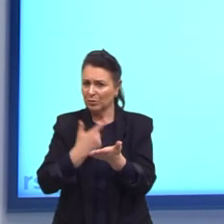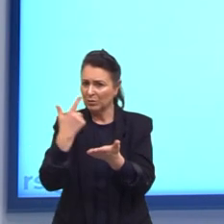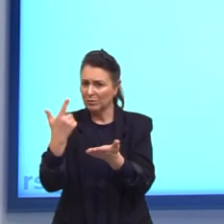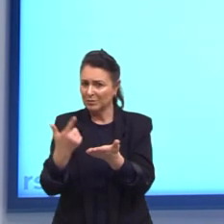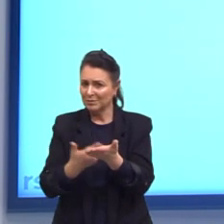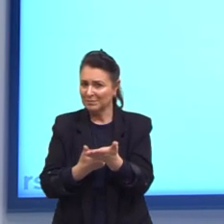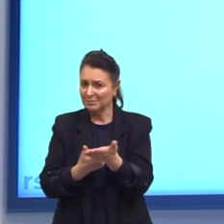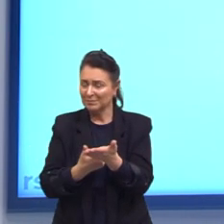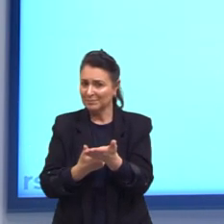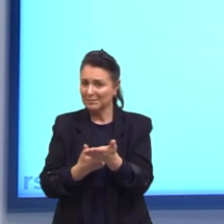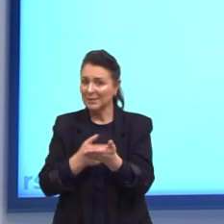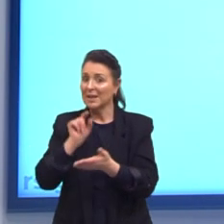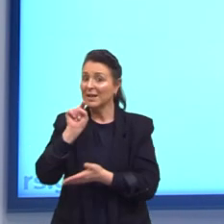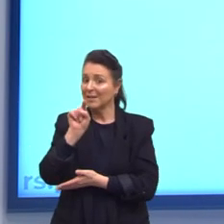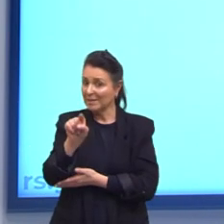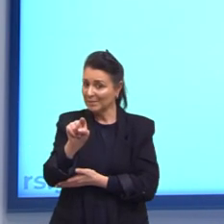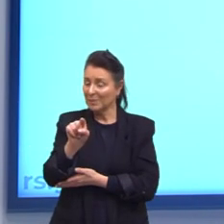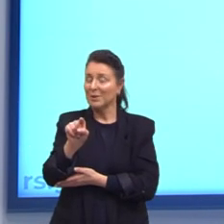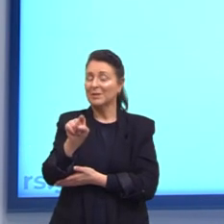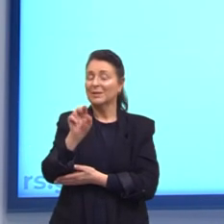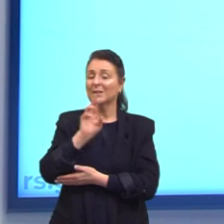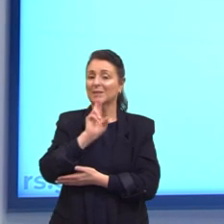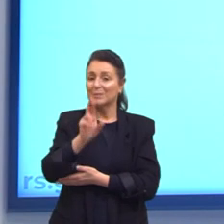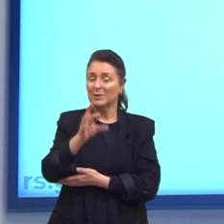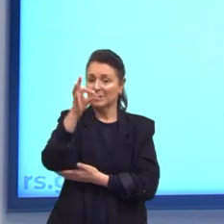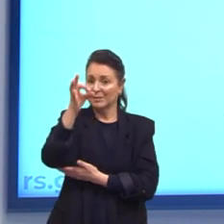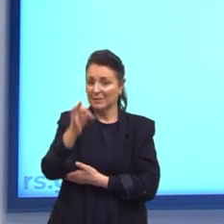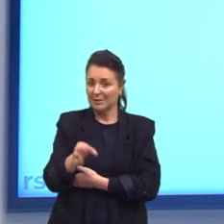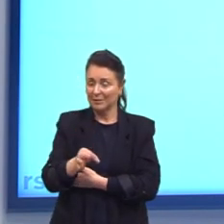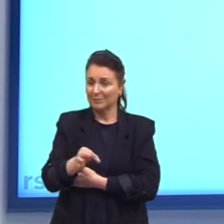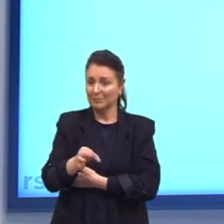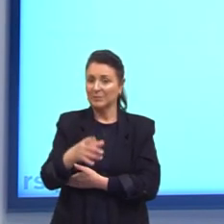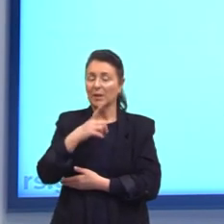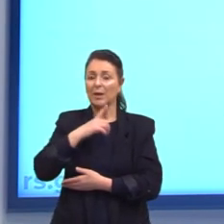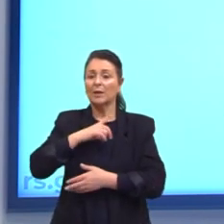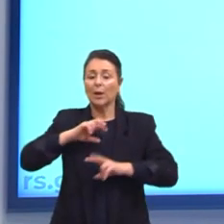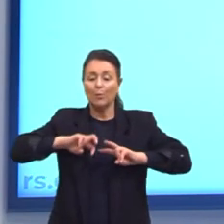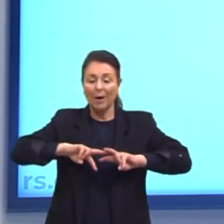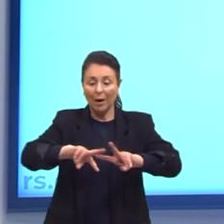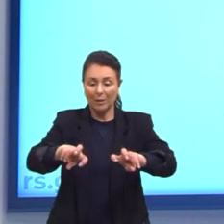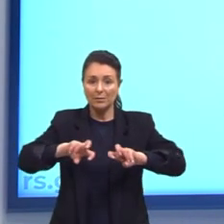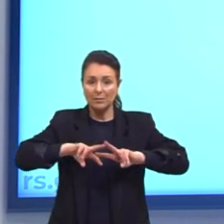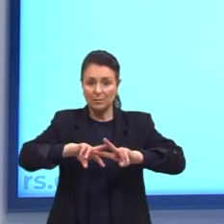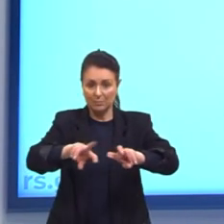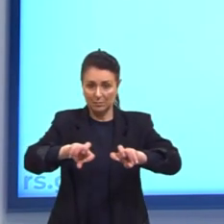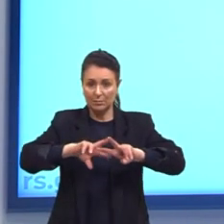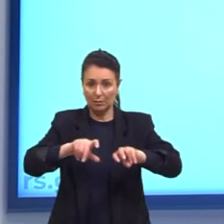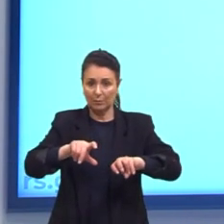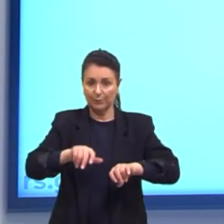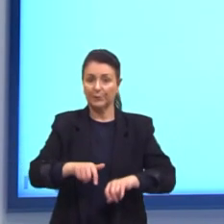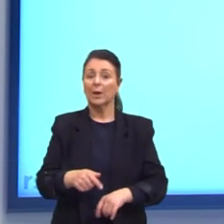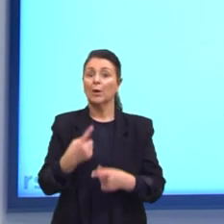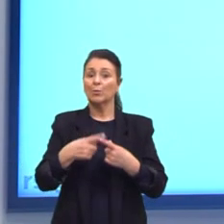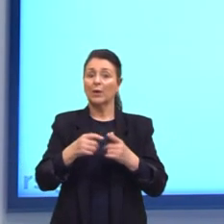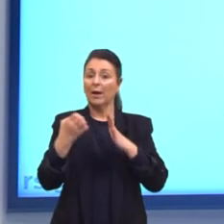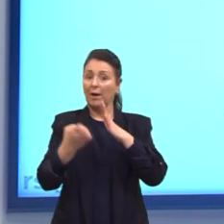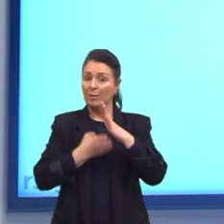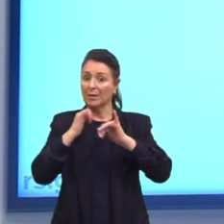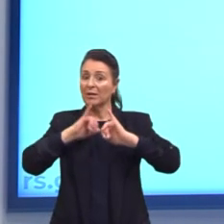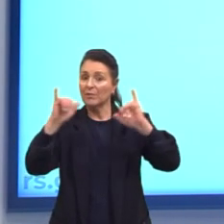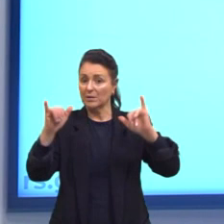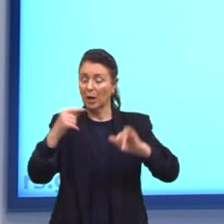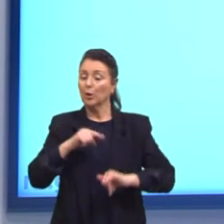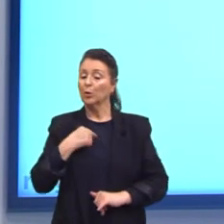essa a nossa resposta correta. A gente traz ali uma exploração. Eles nos dizem que eles usam as